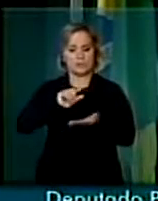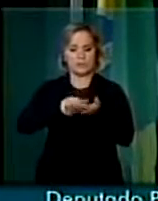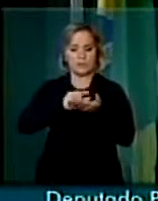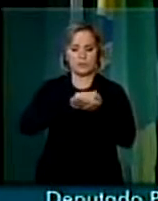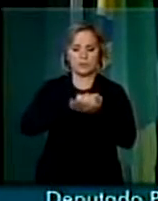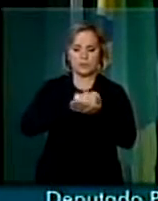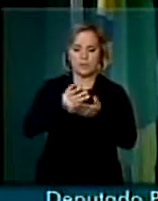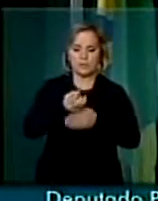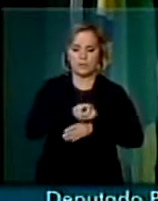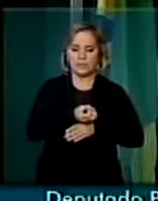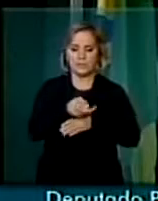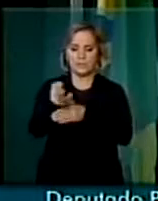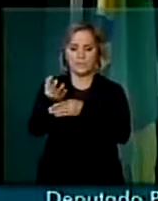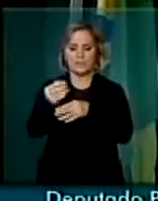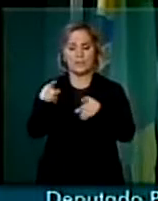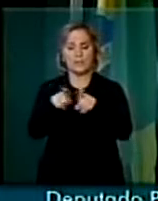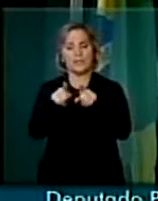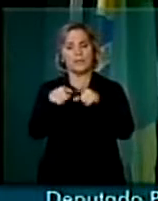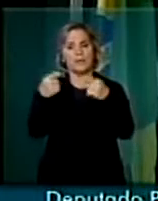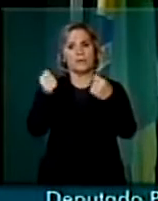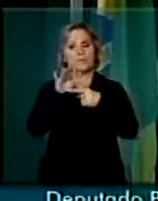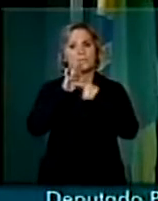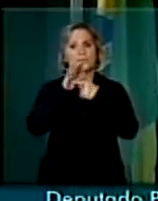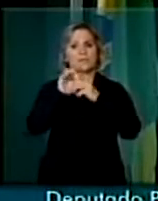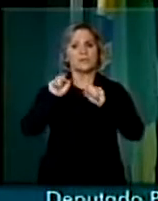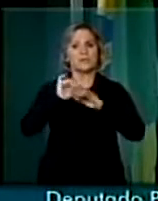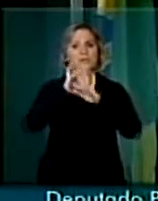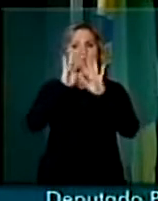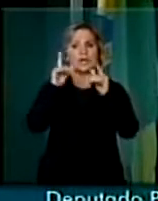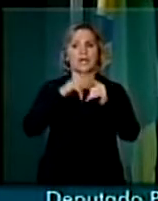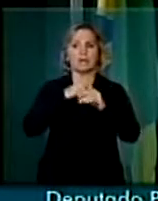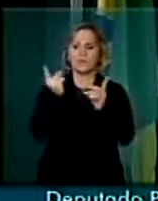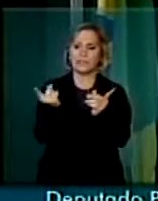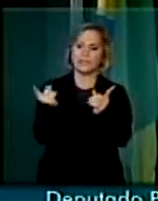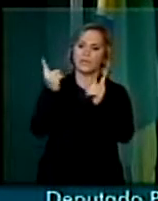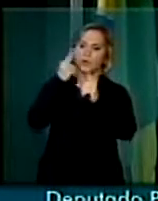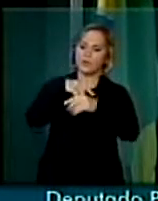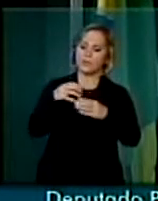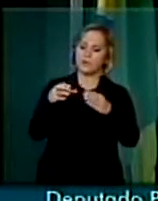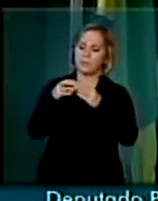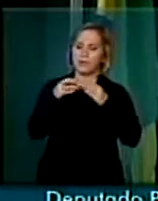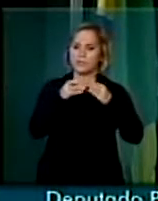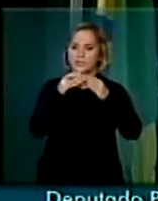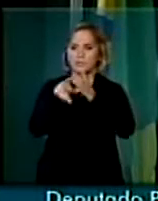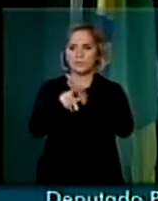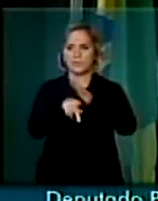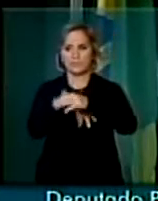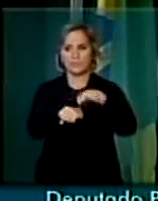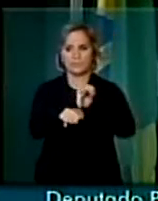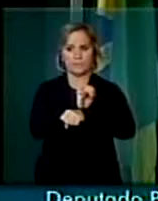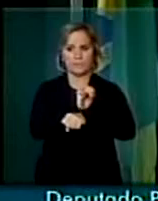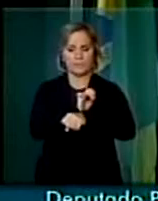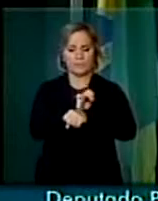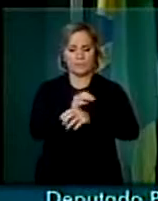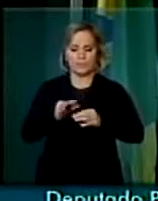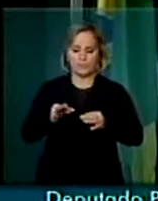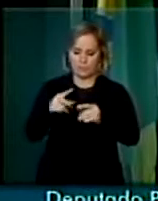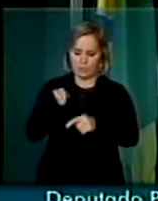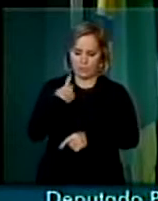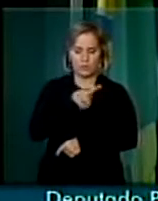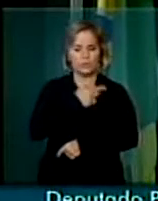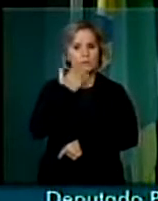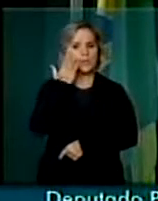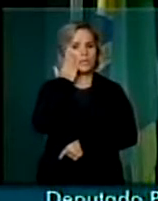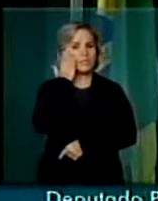que seja muito claro também da necessidade da contrapartida dos Estados, na medida que todos nós sabemos